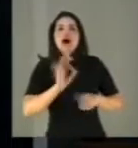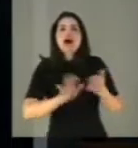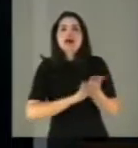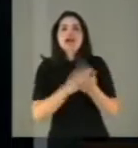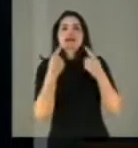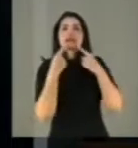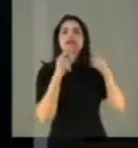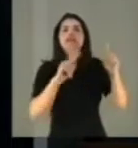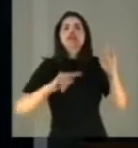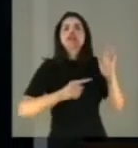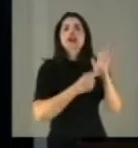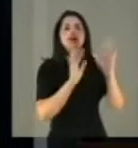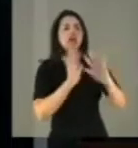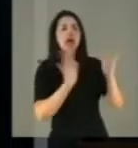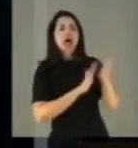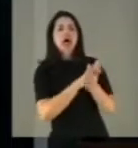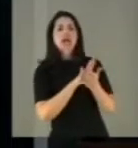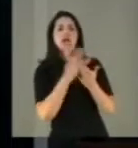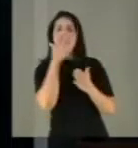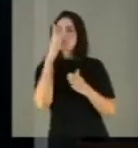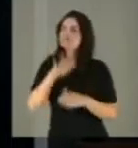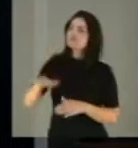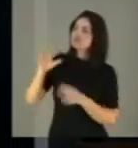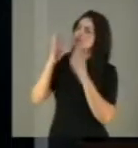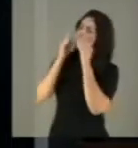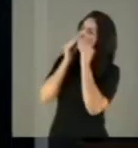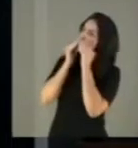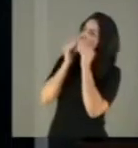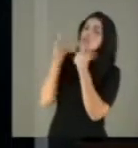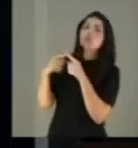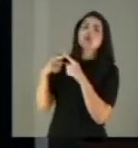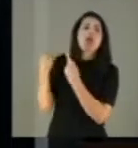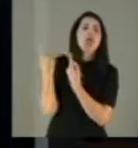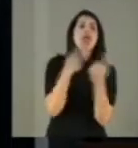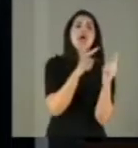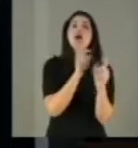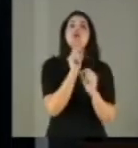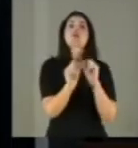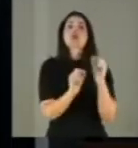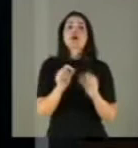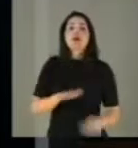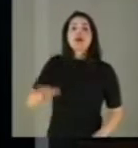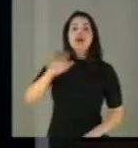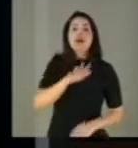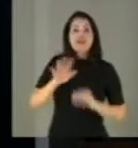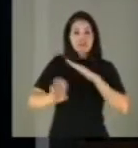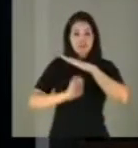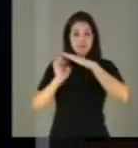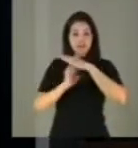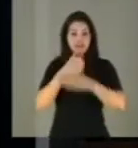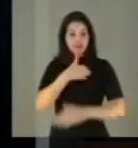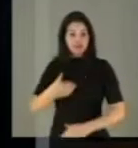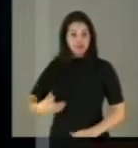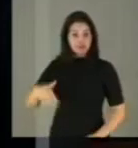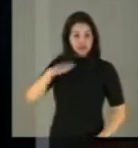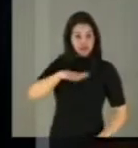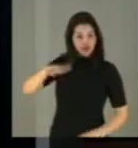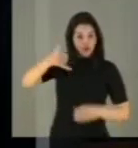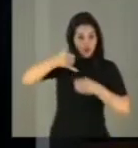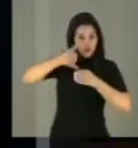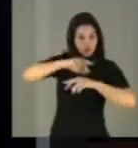crítica. Os fracassos do planejamento estatal no setor de combustíveis e suas